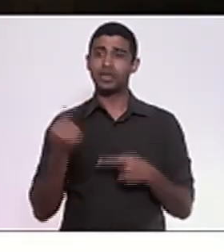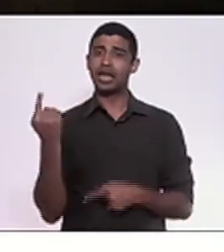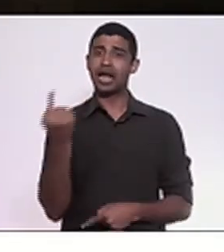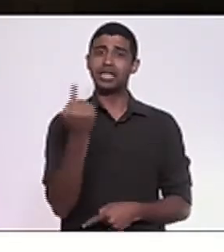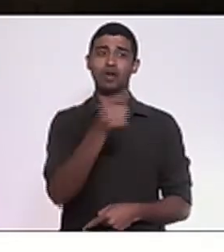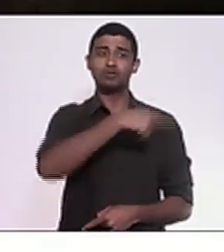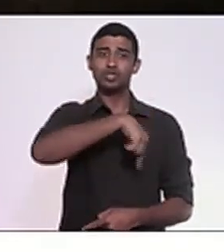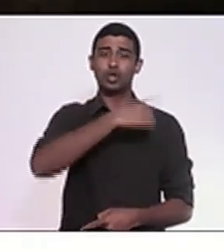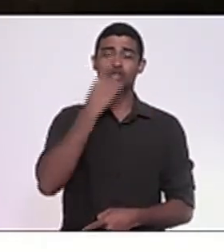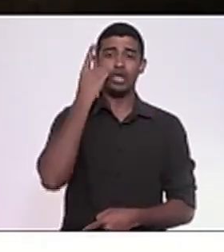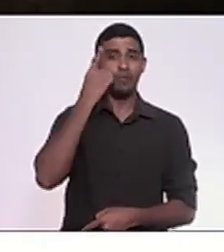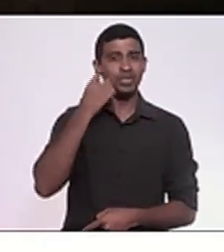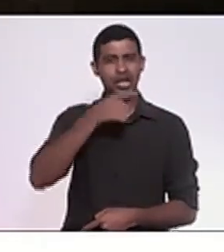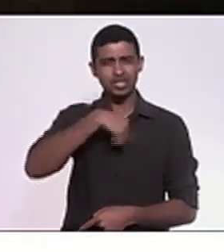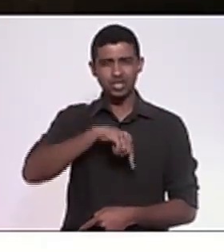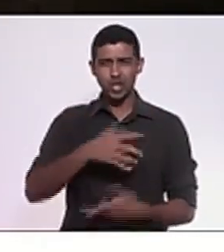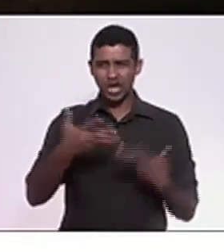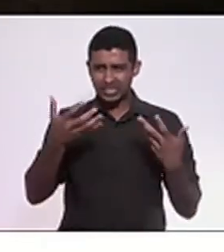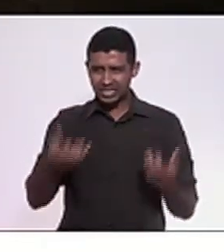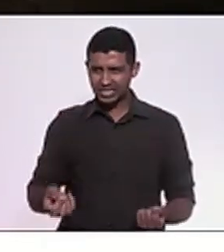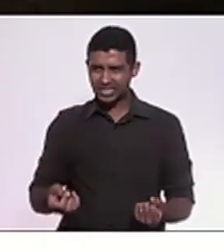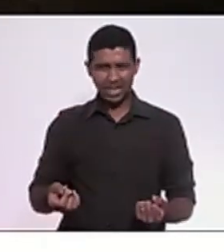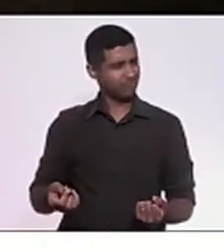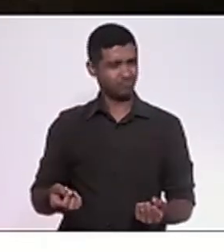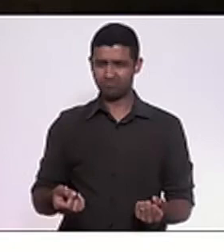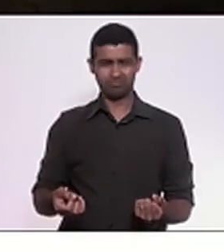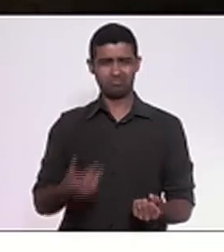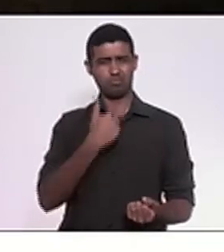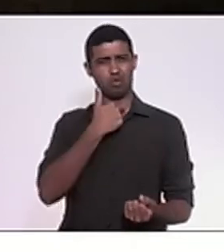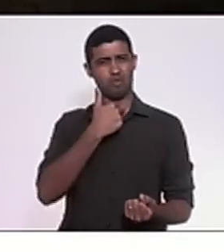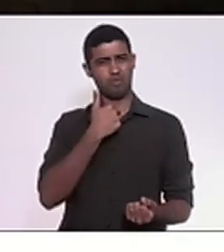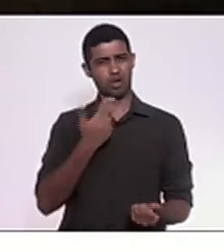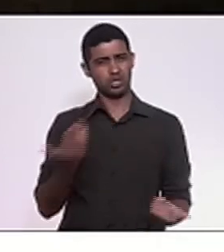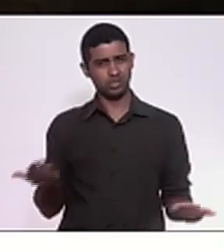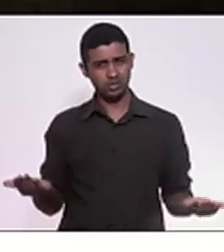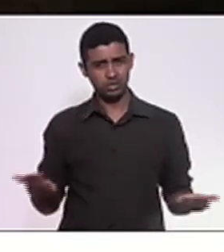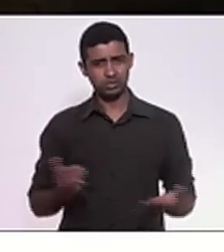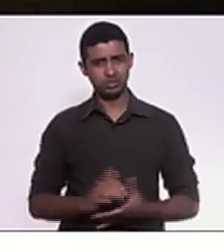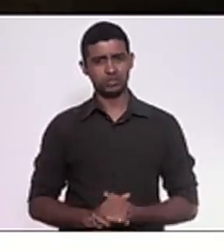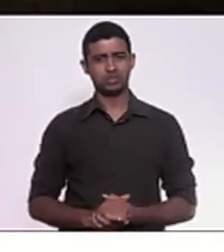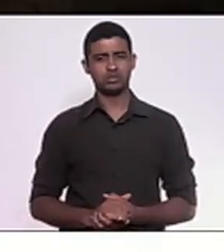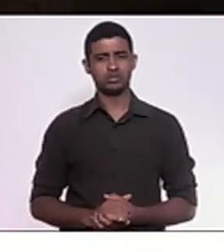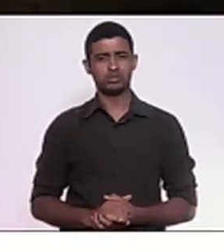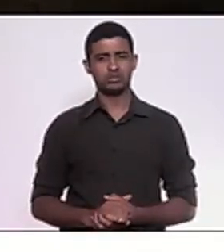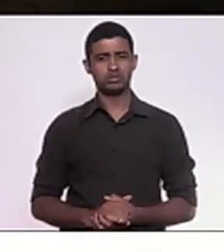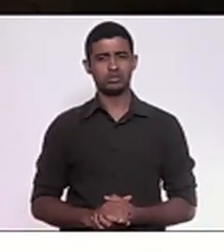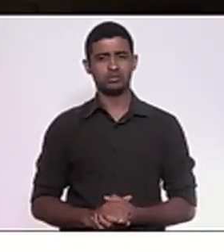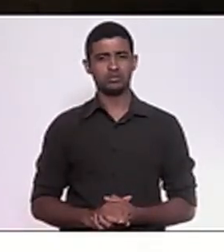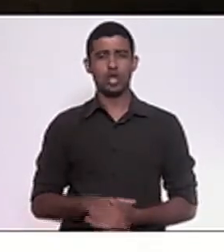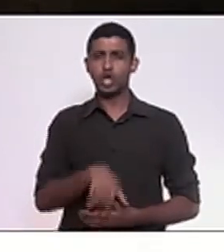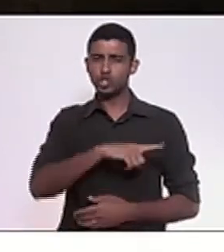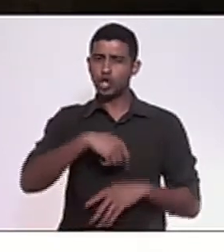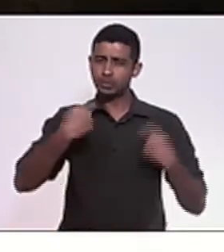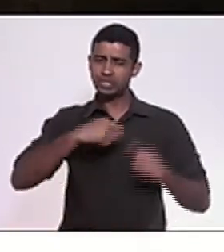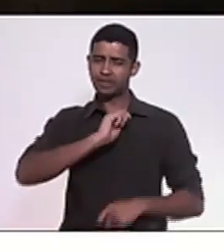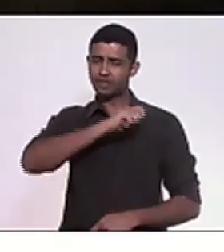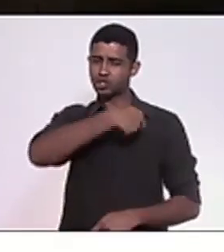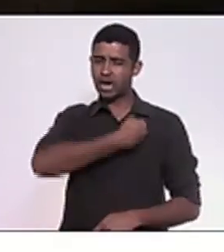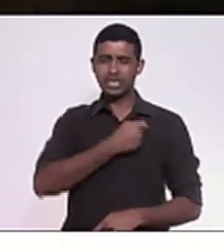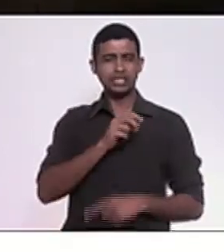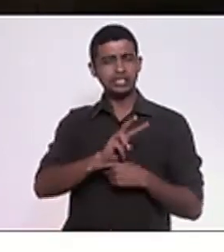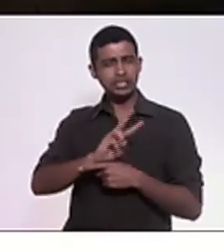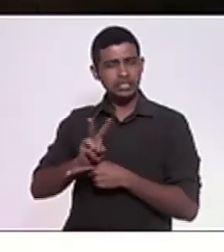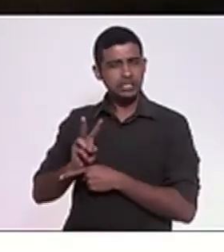deputados. E nós não podemos prevaricar, pô. A partir do momento que você faz vista grossa e deixa de fiscalizar uma concessão dessa, o